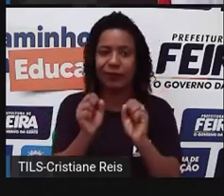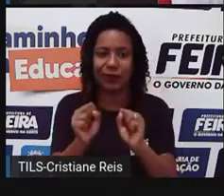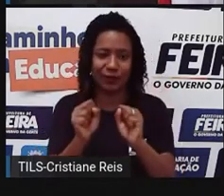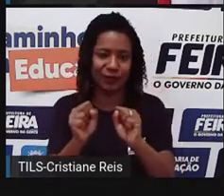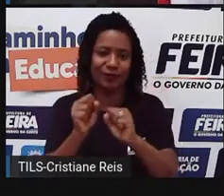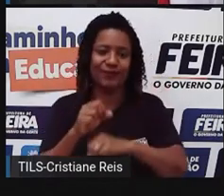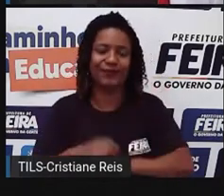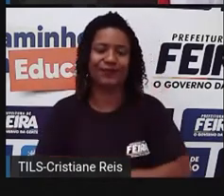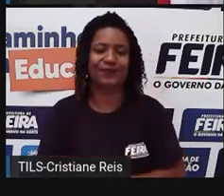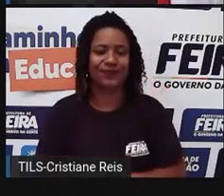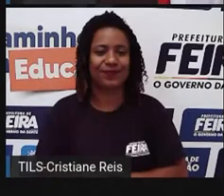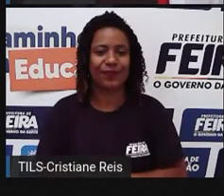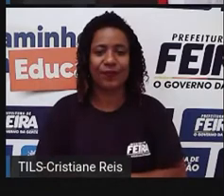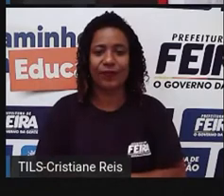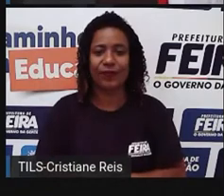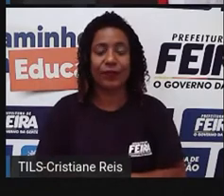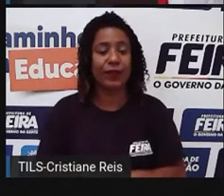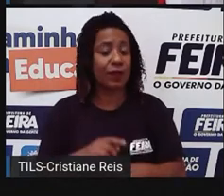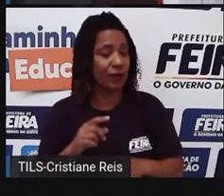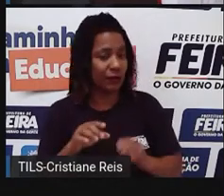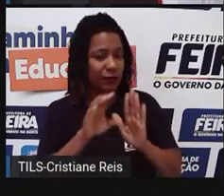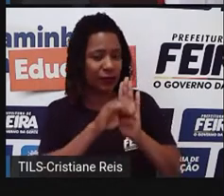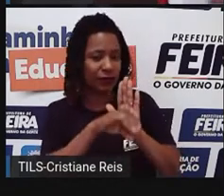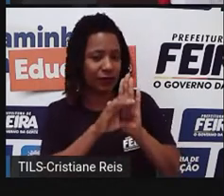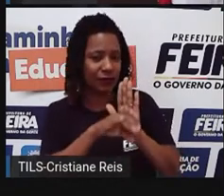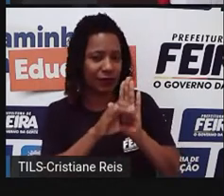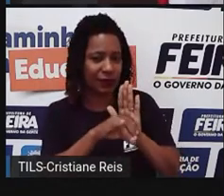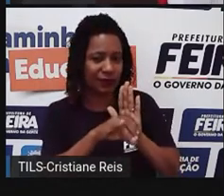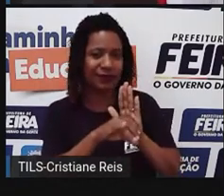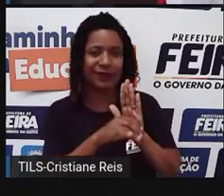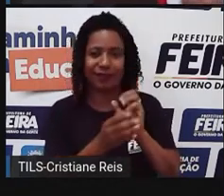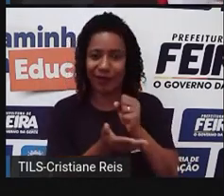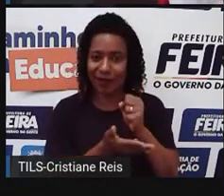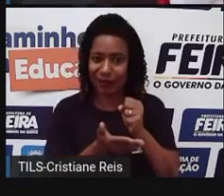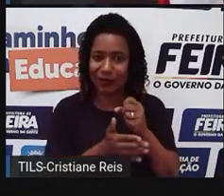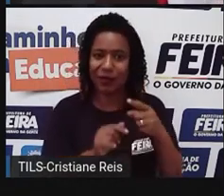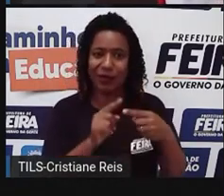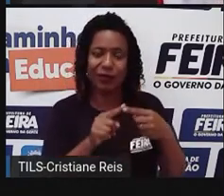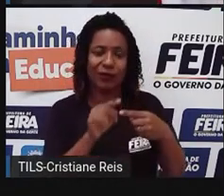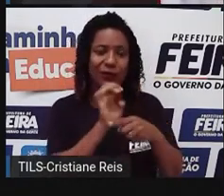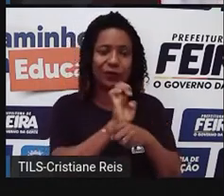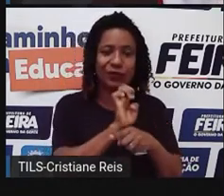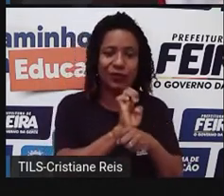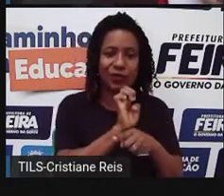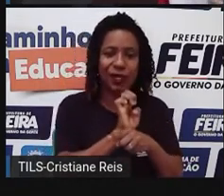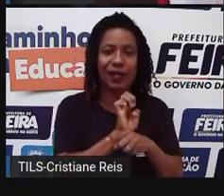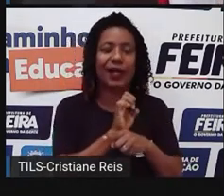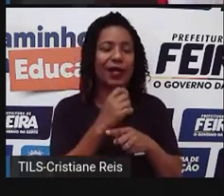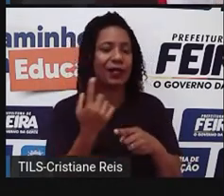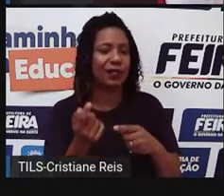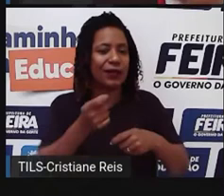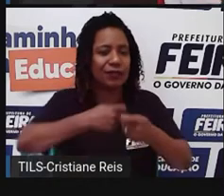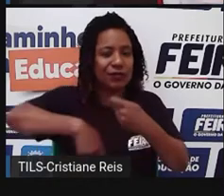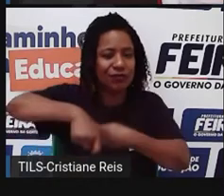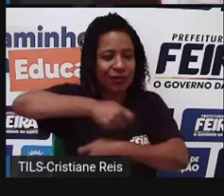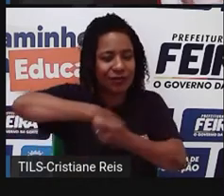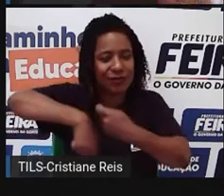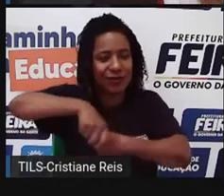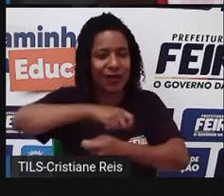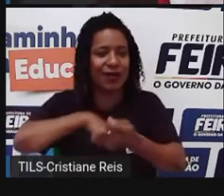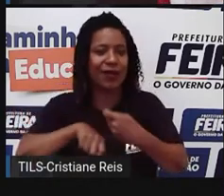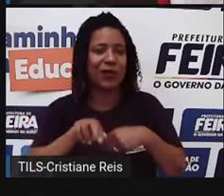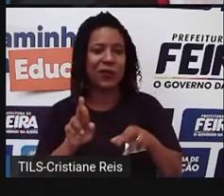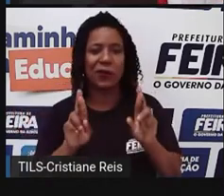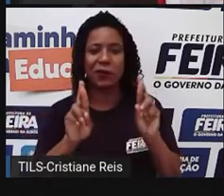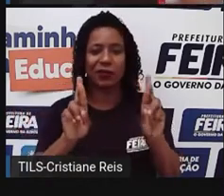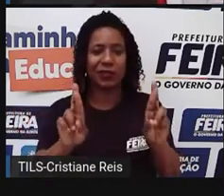A partir do momento que você entende, né, o que é esse Estado, o é esse poder político, esse, né, essa administração ali, é o governo,